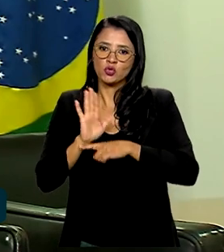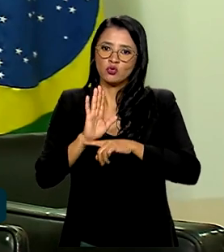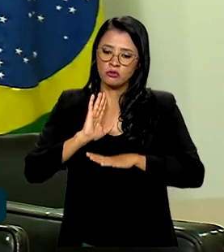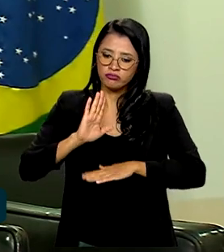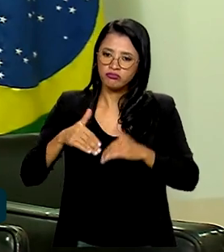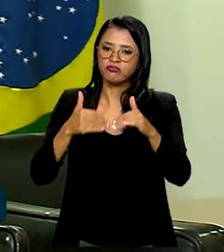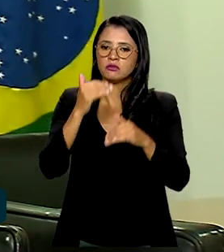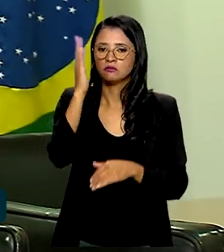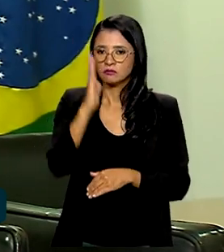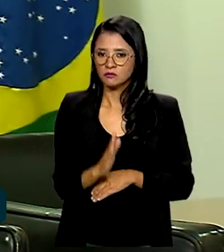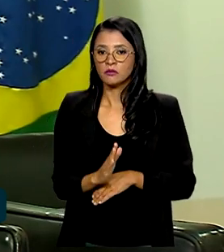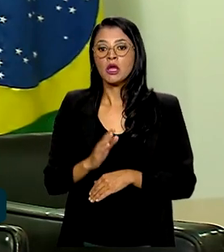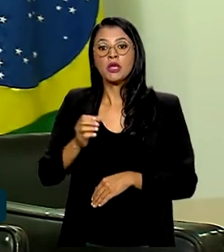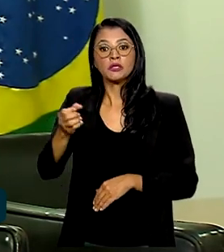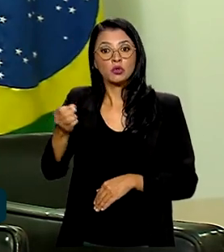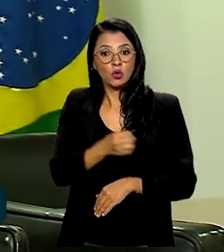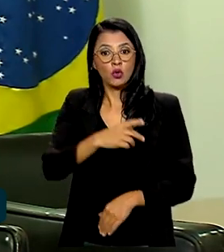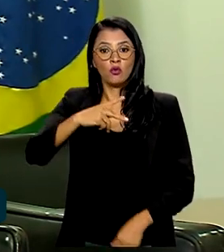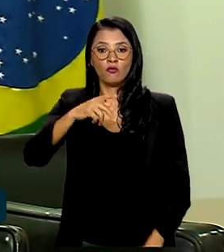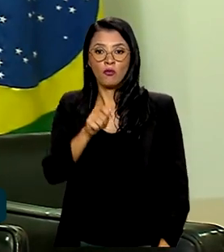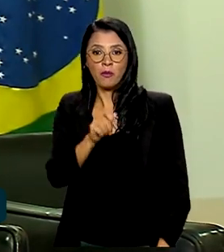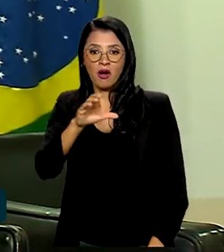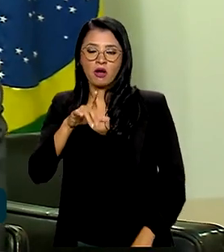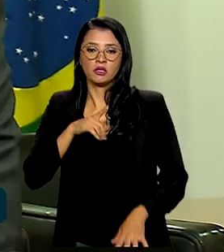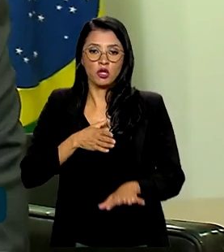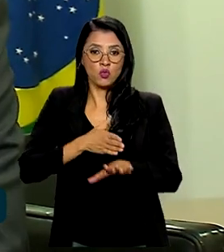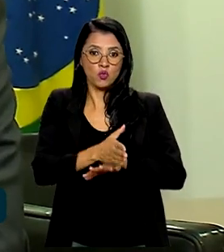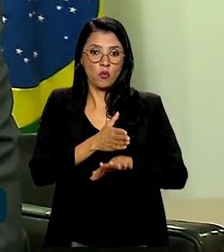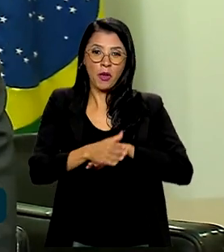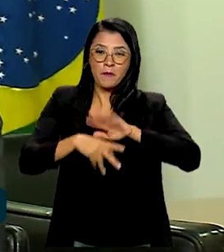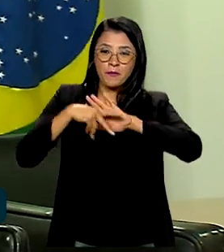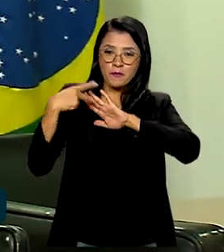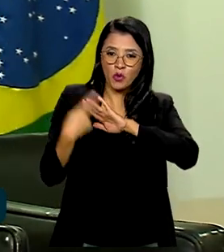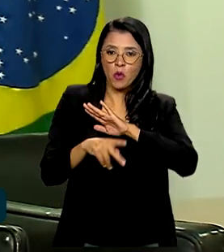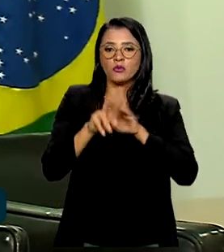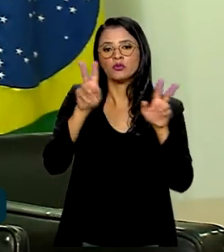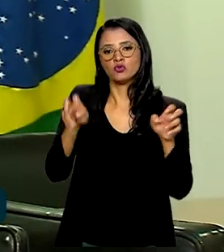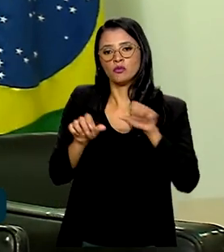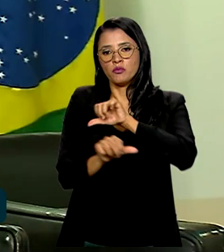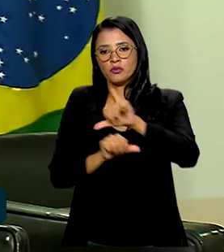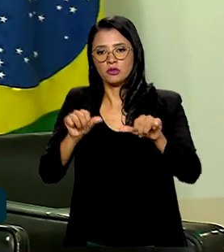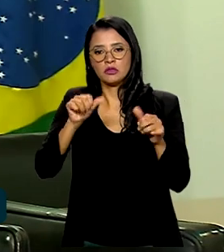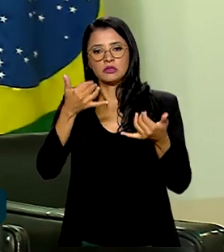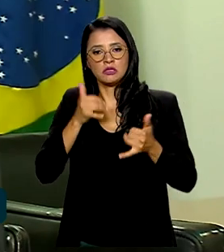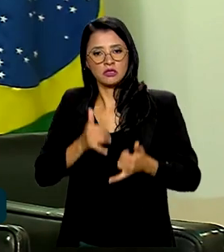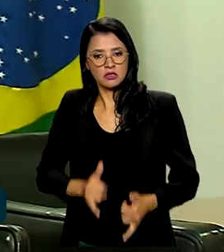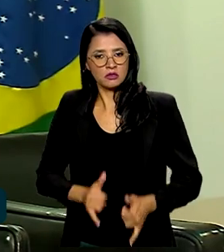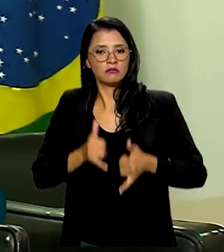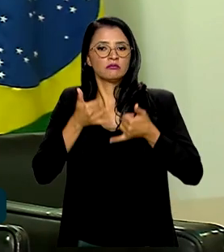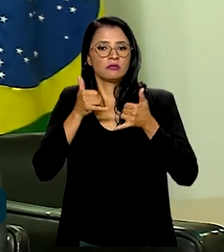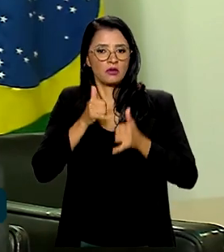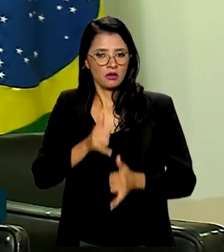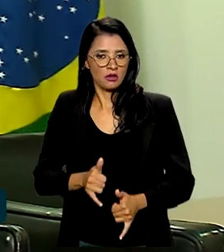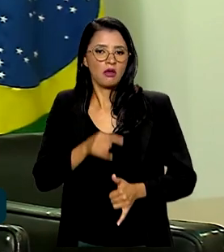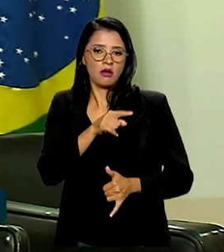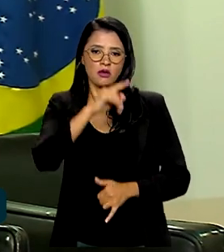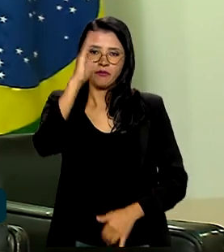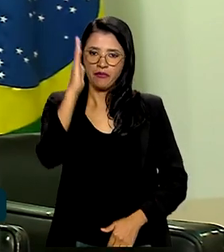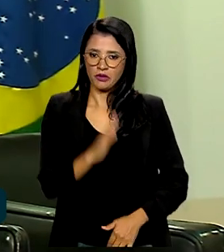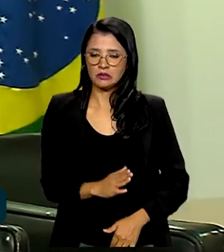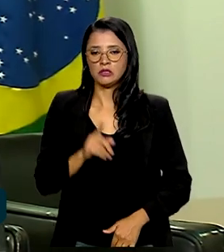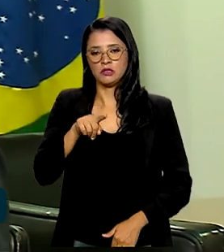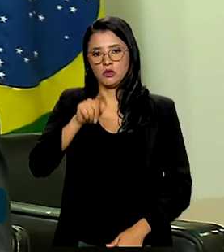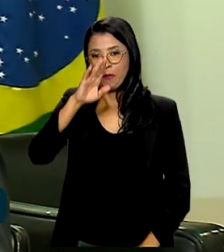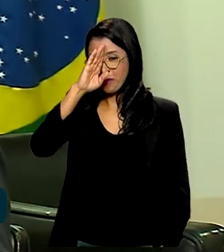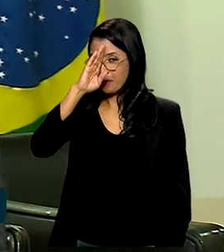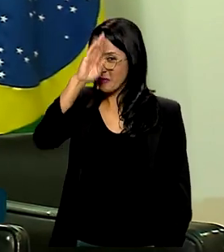E o novo PAC tem um eixo específico sobre a transição energética, essa ideia de que o Brasil pode ser a principal